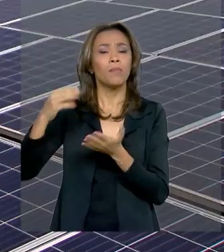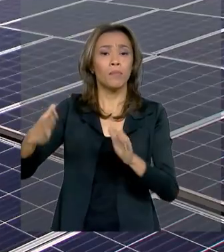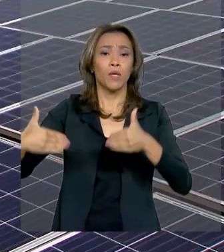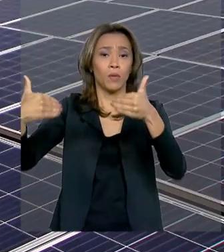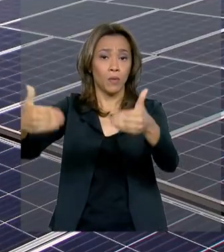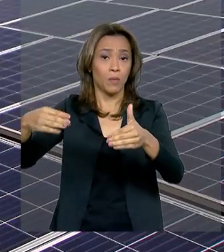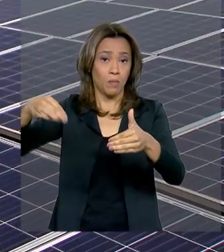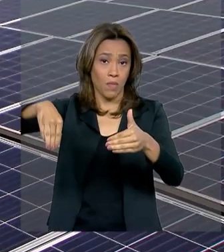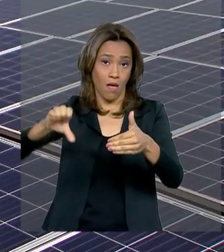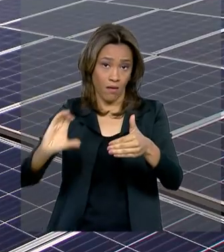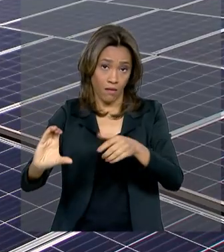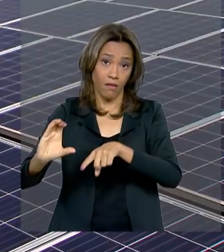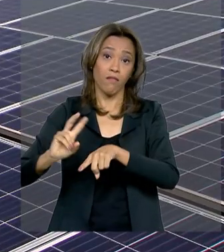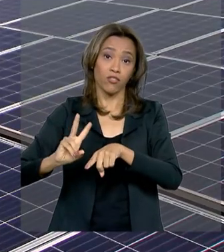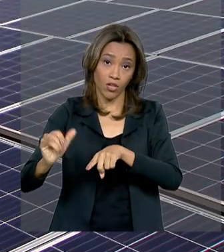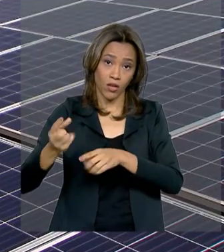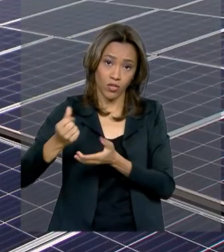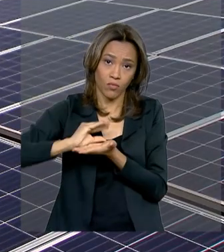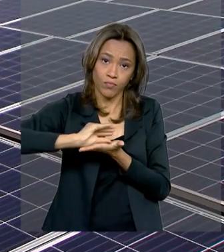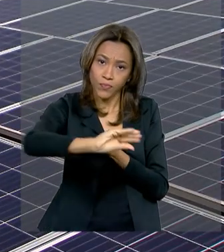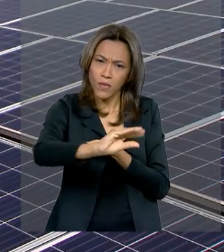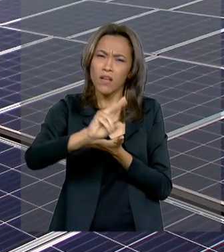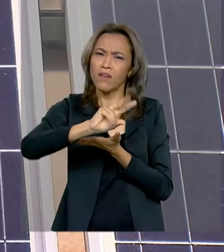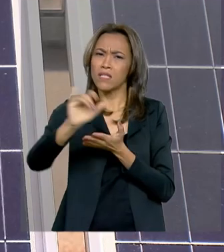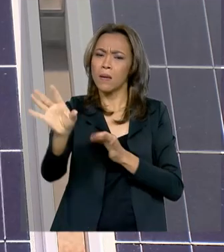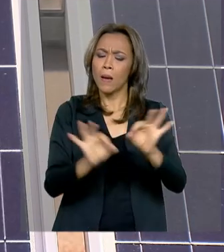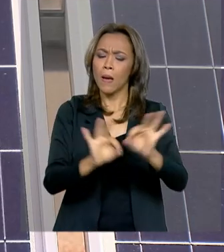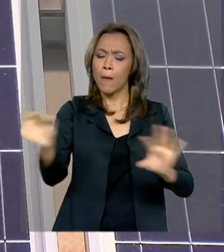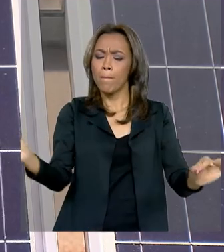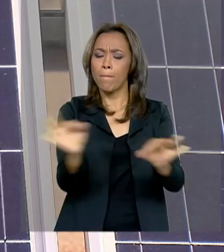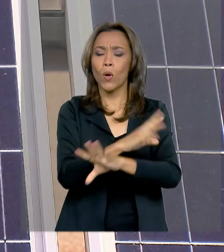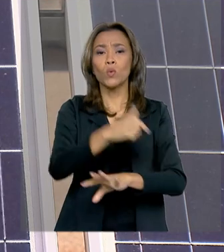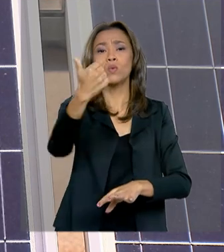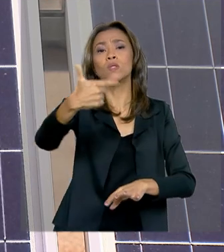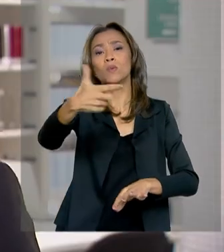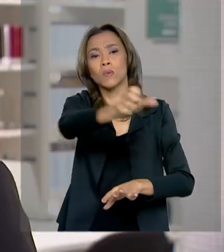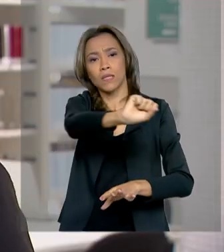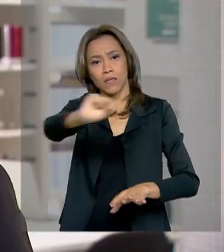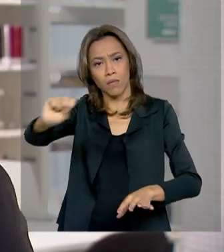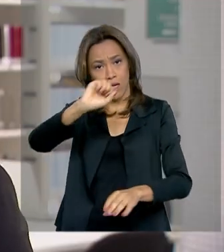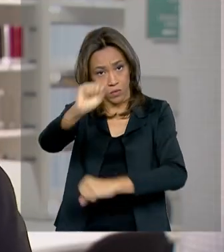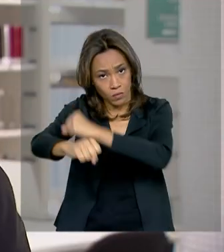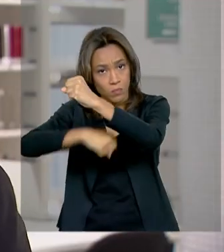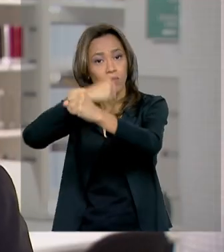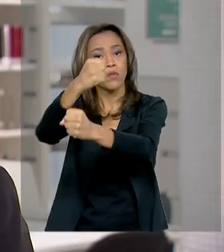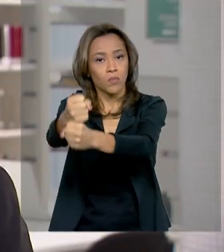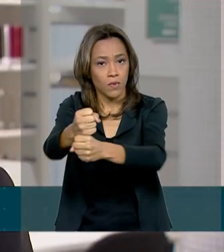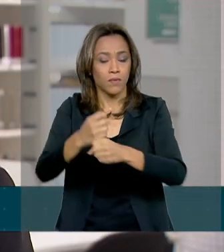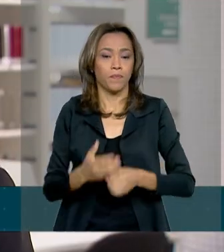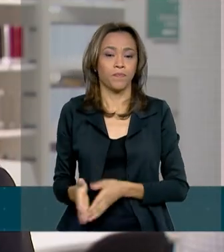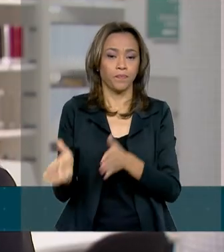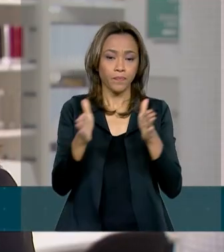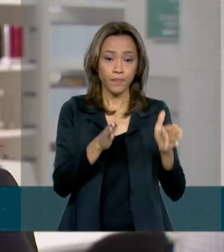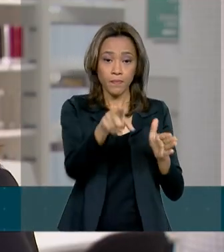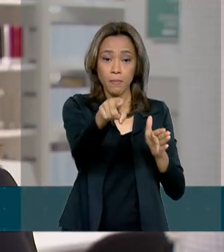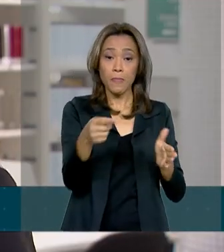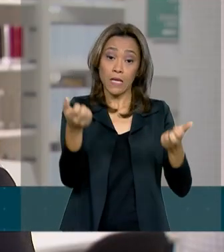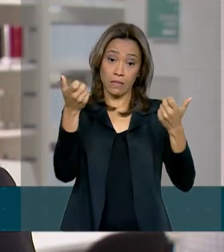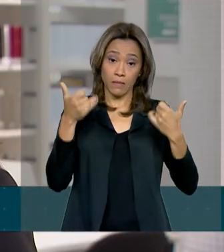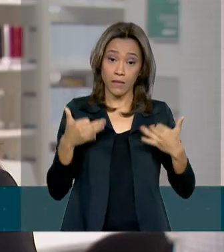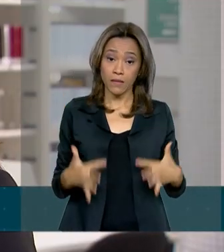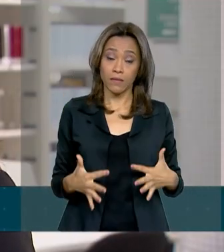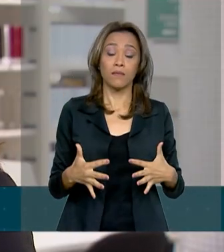e o projeto deve estar pronto no segundo semestre do ano que vem. A nossa estimativa inicial é que seja